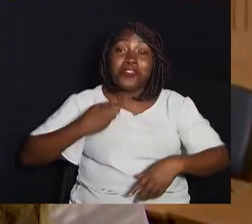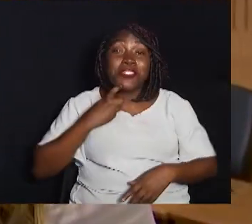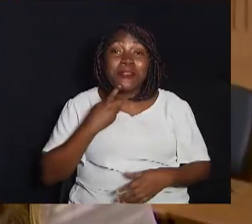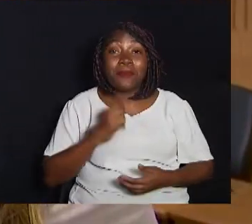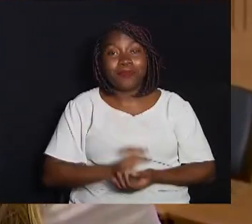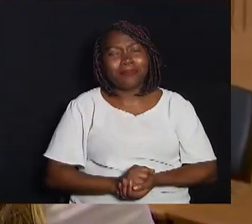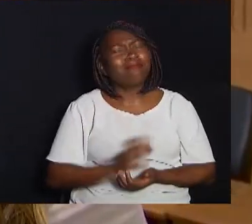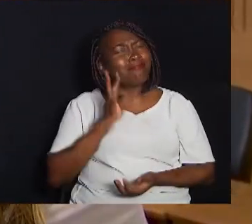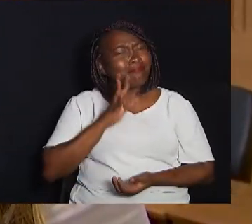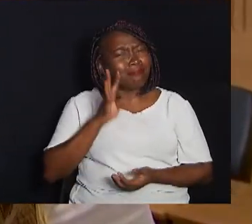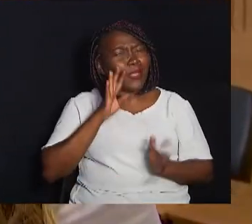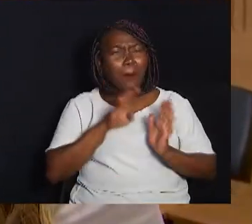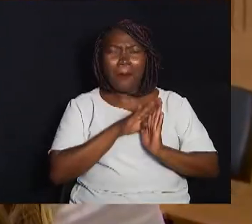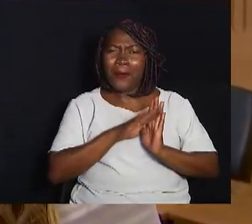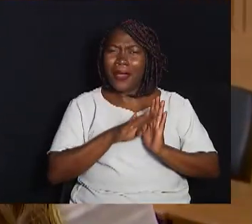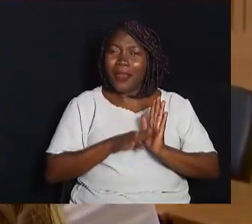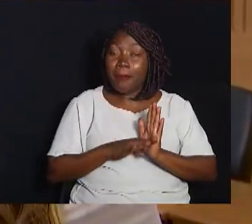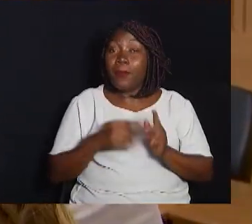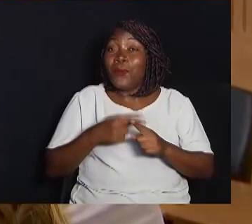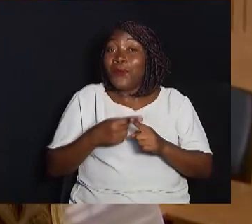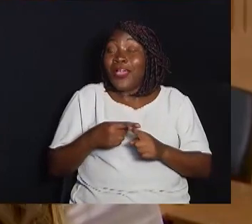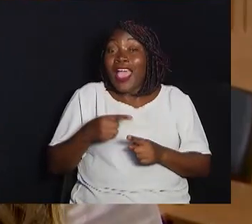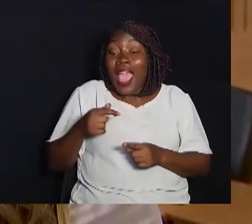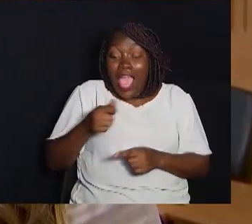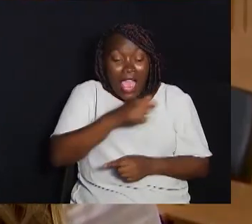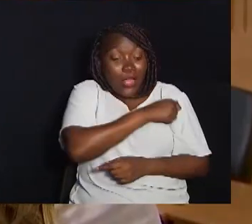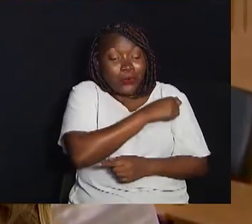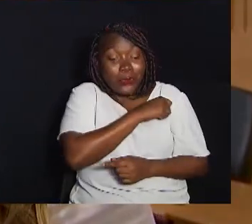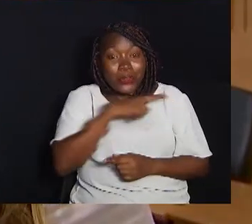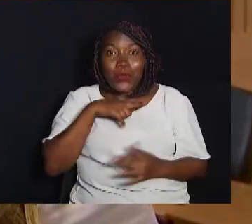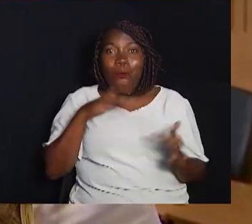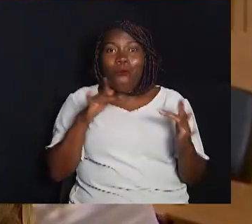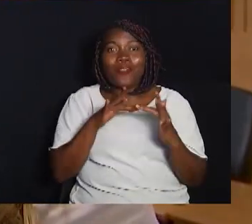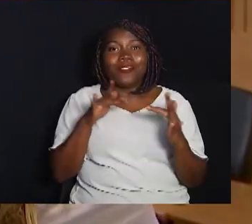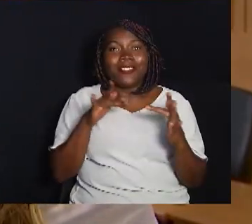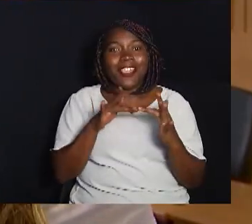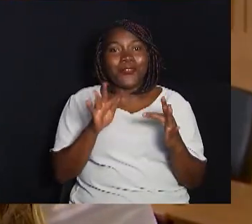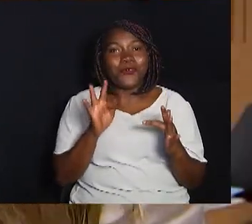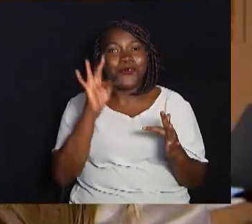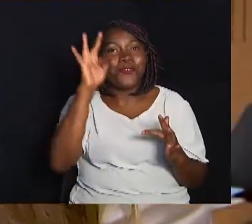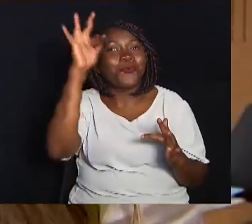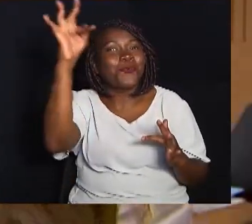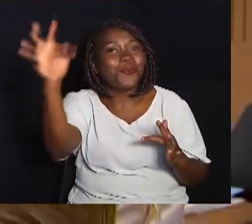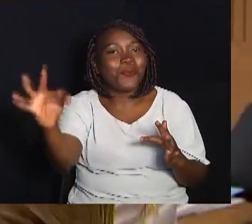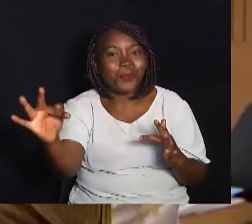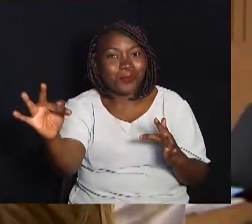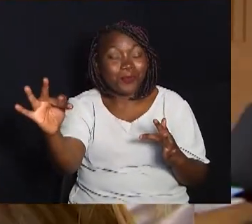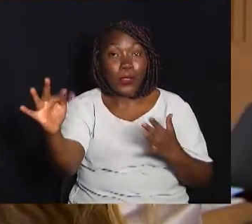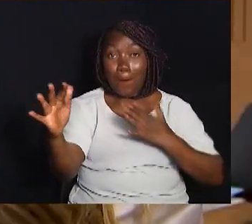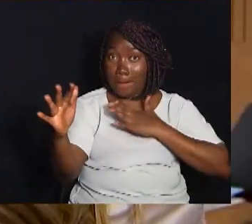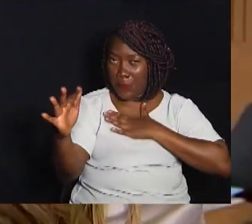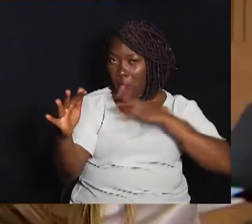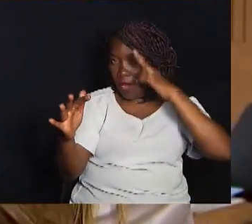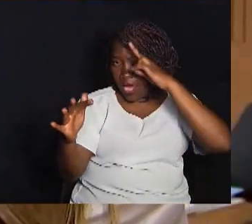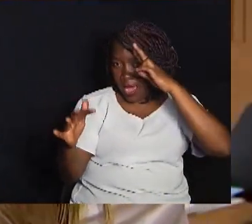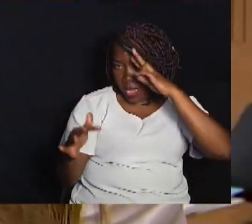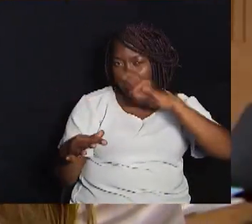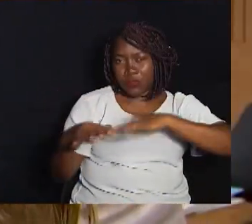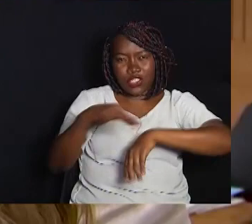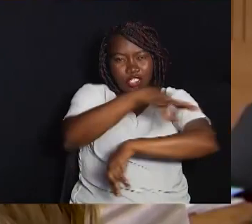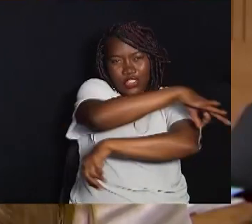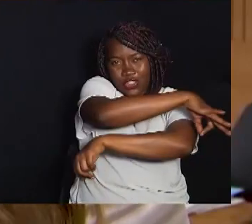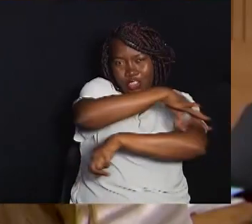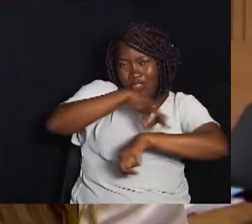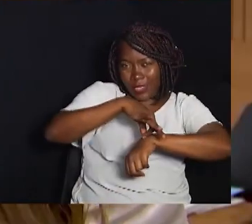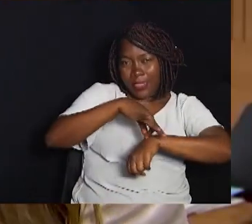os alunos podem já ter um contato Que eles vão ter no futuro, no dia a dia No meu caso, que é engenharia civil, eu